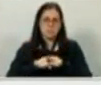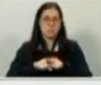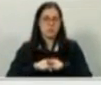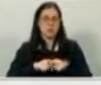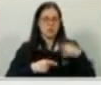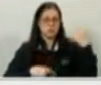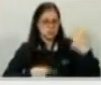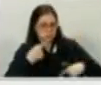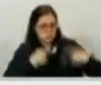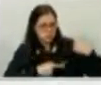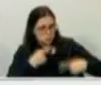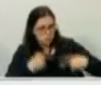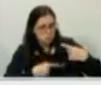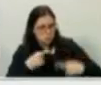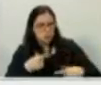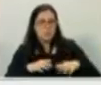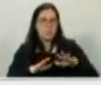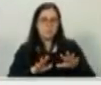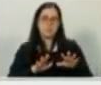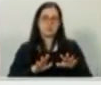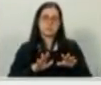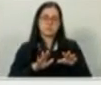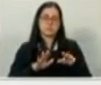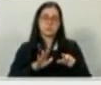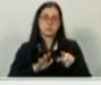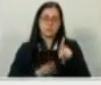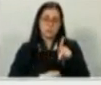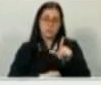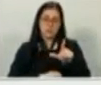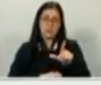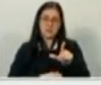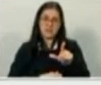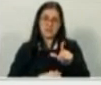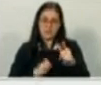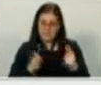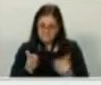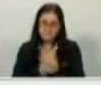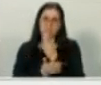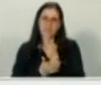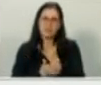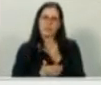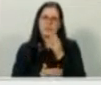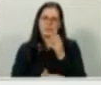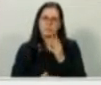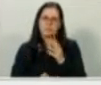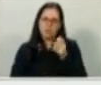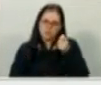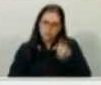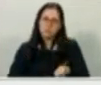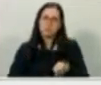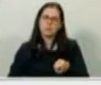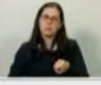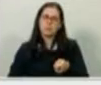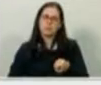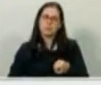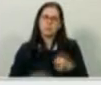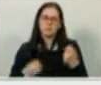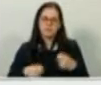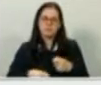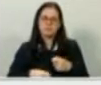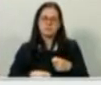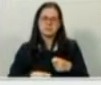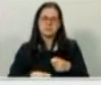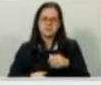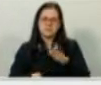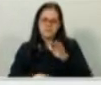isso deságua num projeto de lei que a gente aprova e tenta cumprir. É claro que a gente aprova e depois é uma luta danada para fazer